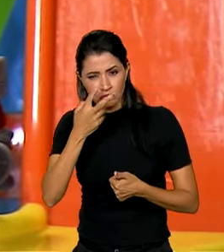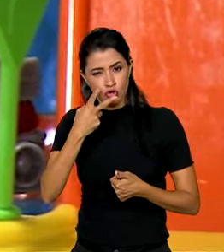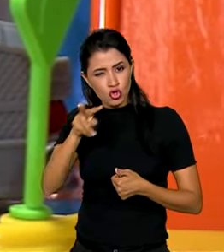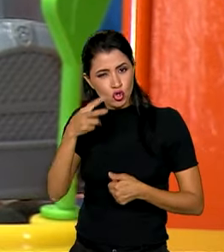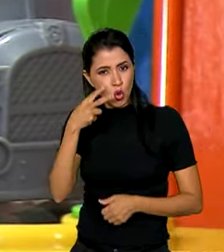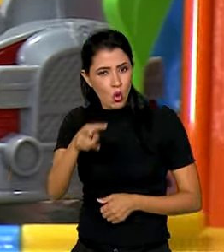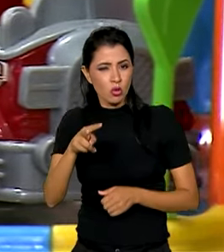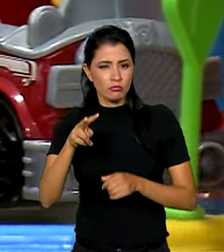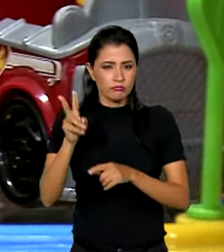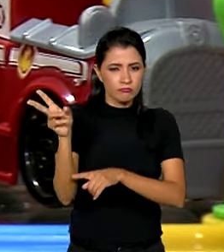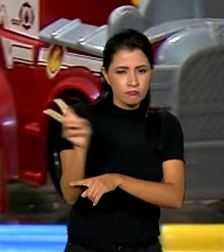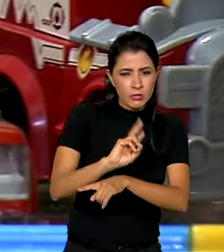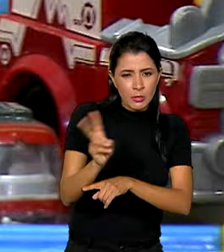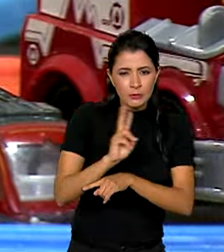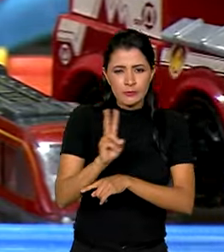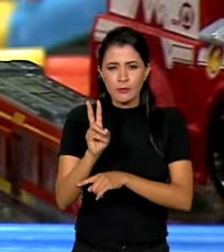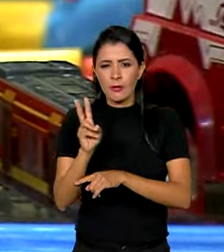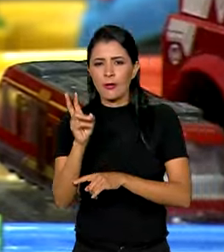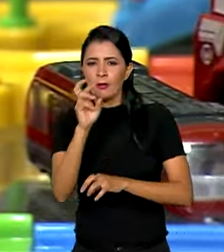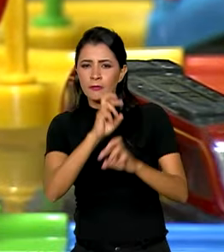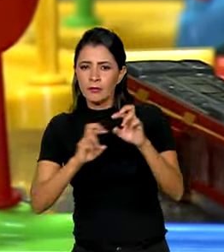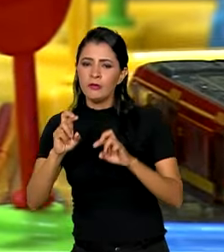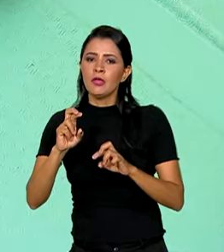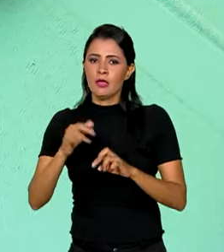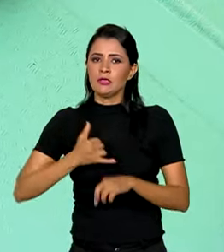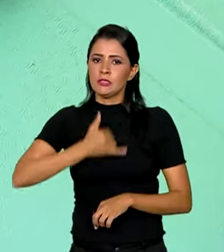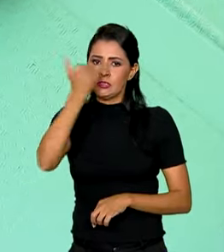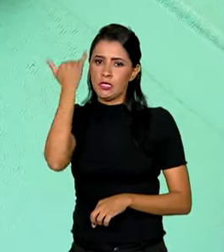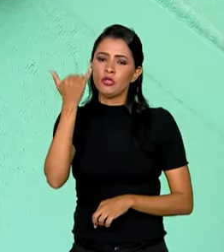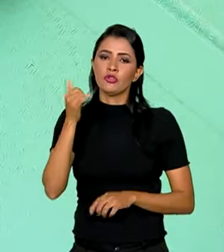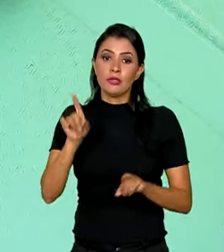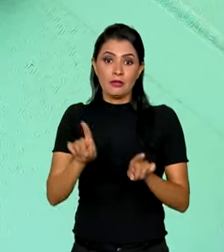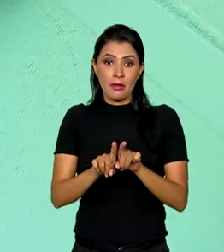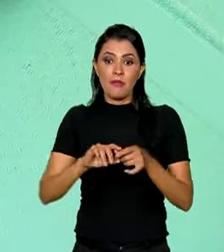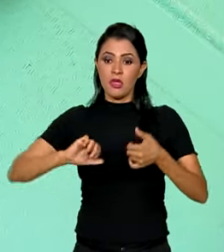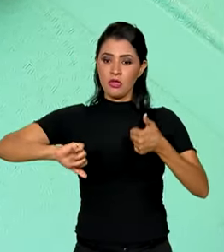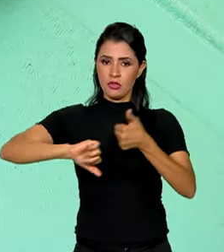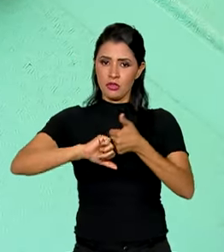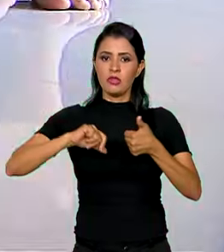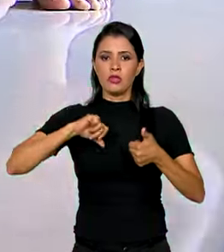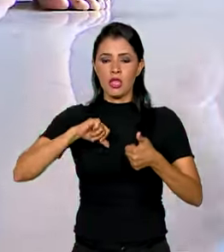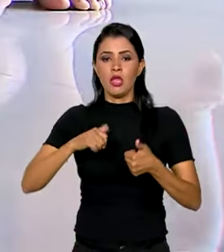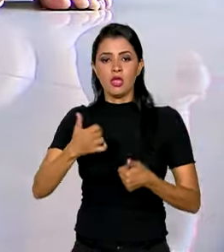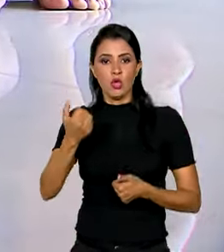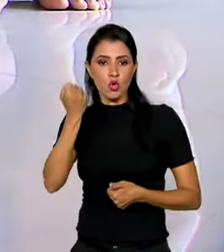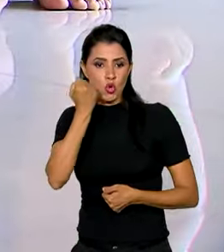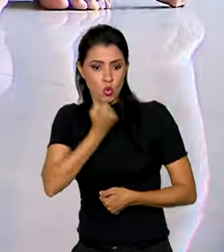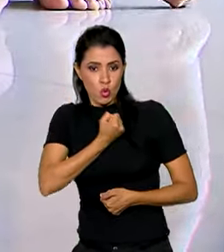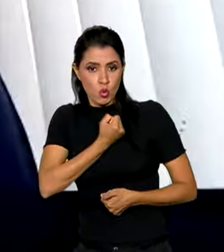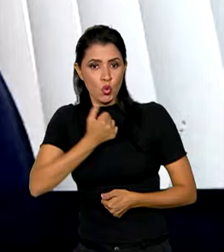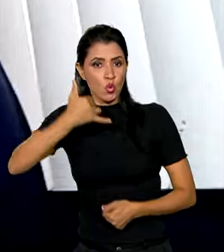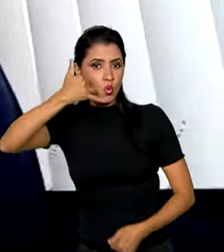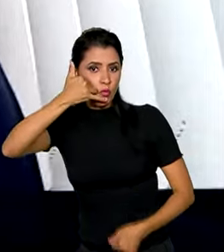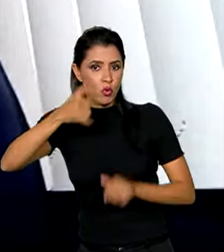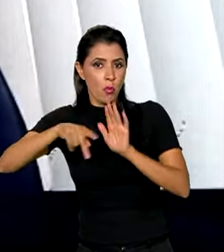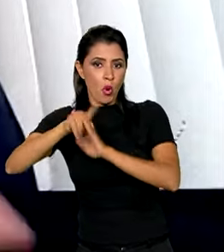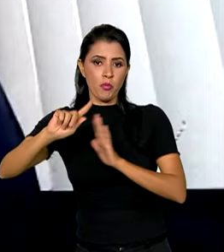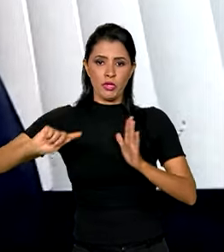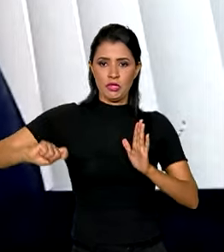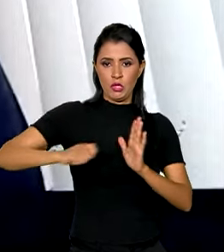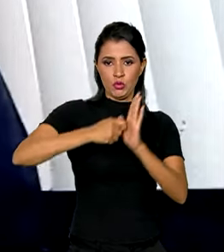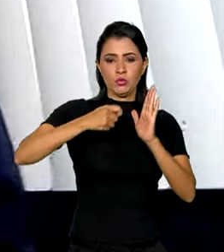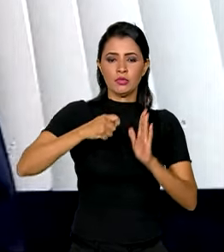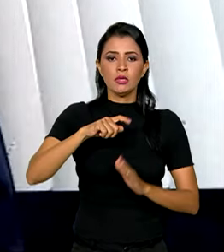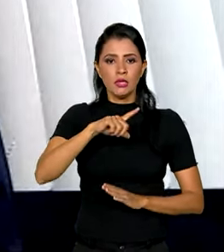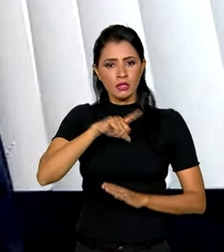de fiscalizar e monitorar casos de acidentes, o Instituto tem um canal aberto para denúncias. A gente tem lá um lugar